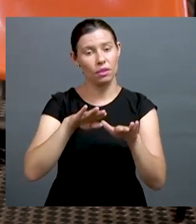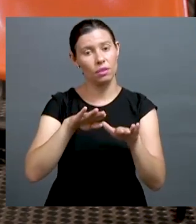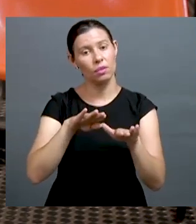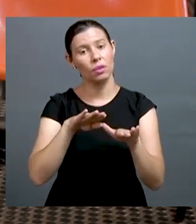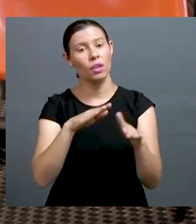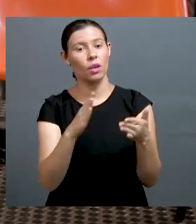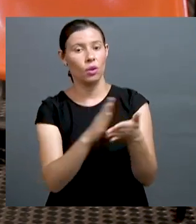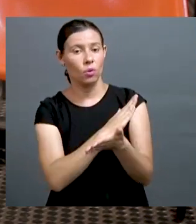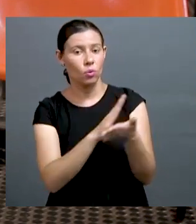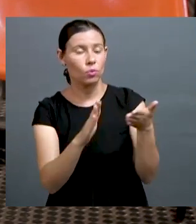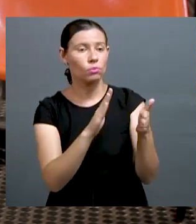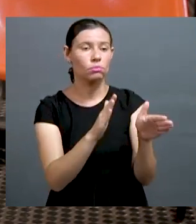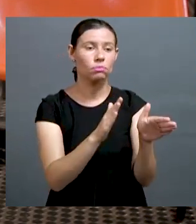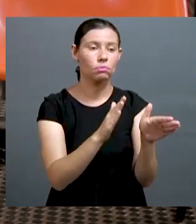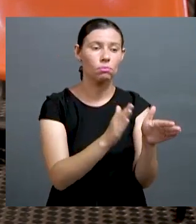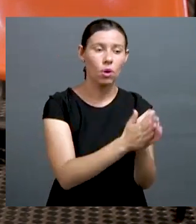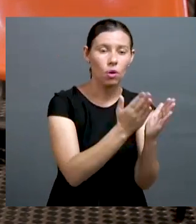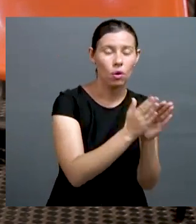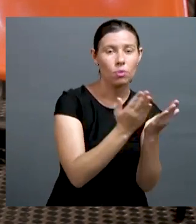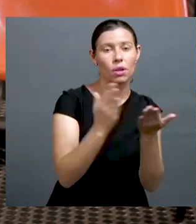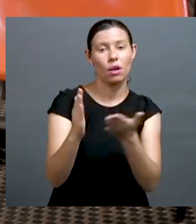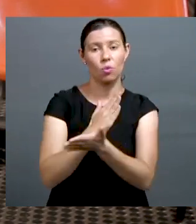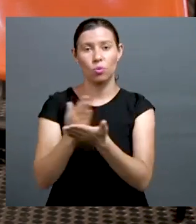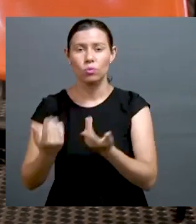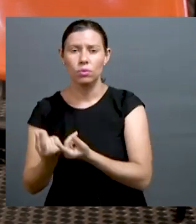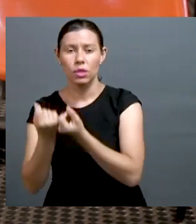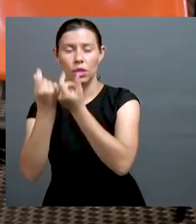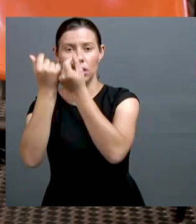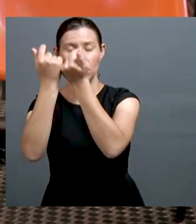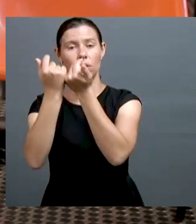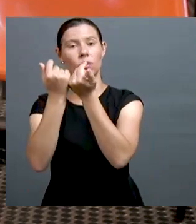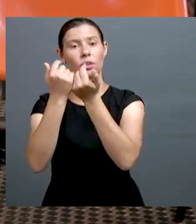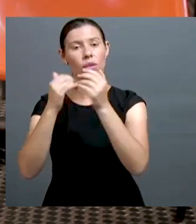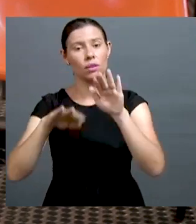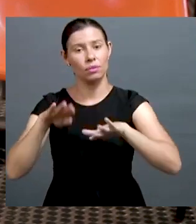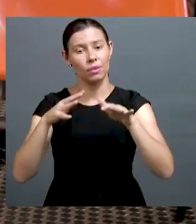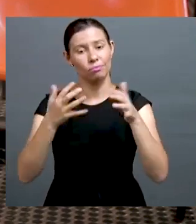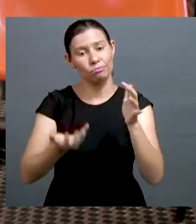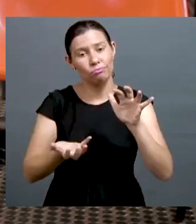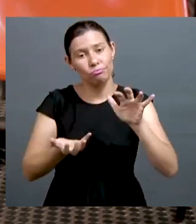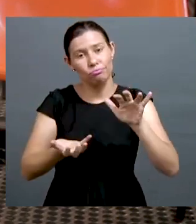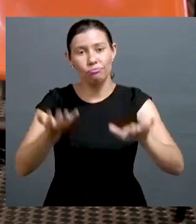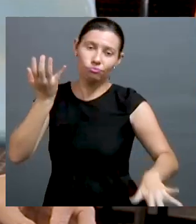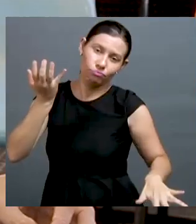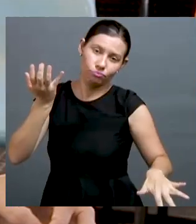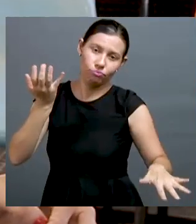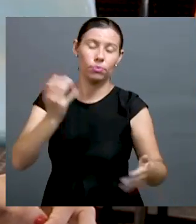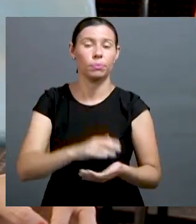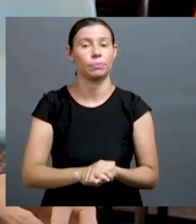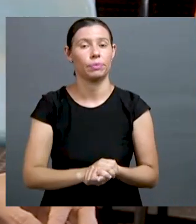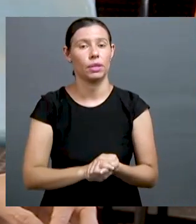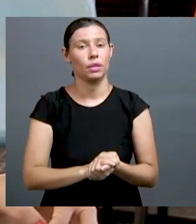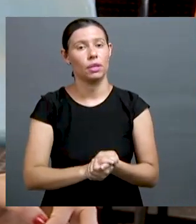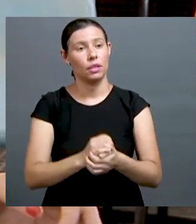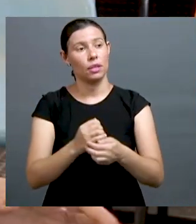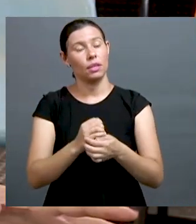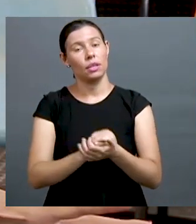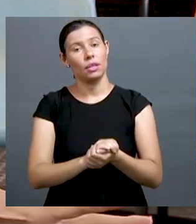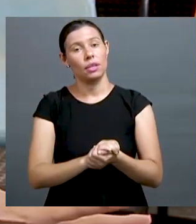desigual das vulnerabilidades, Então, nessa perspectiva, ele